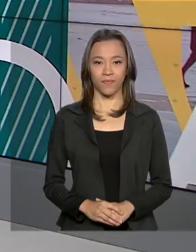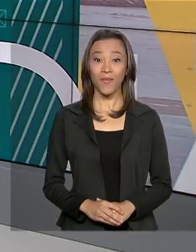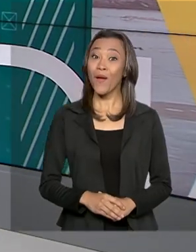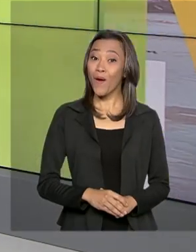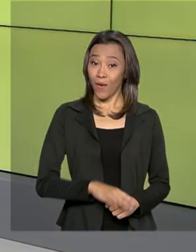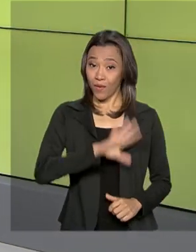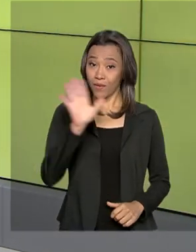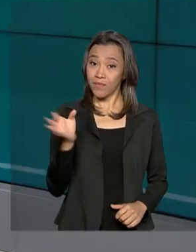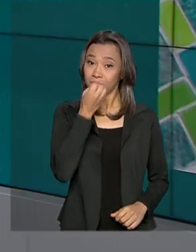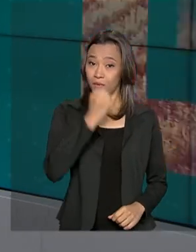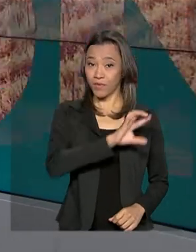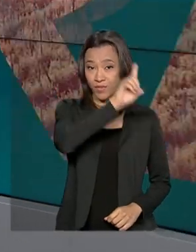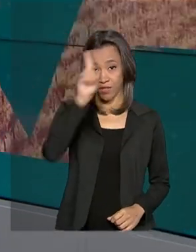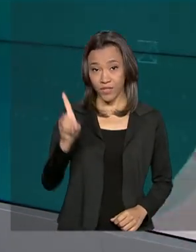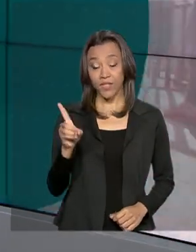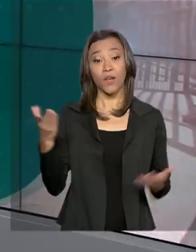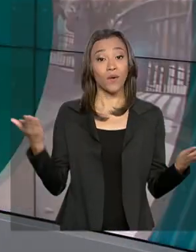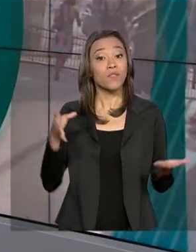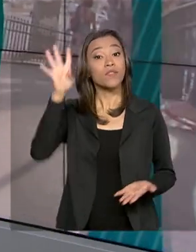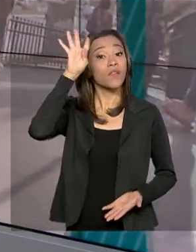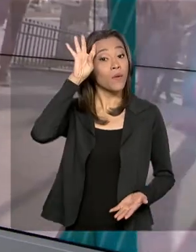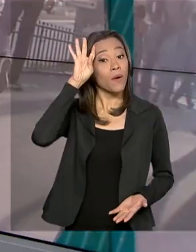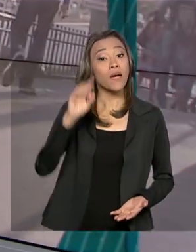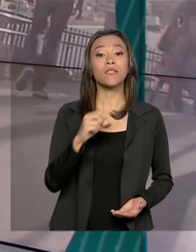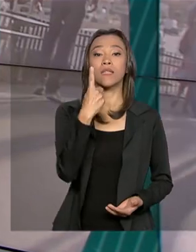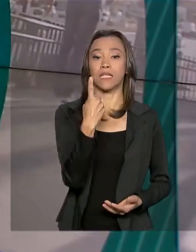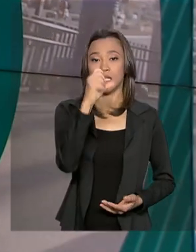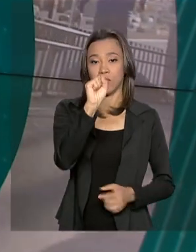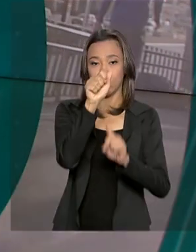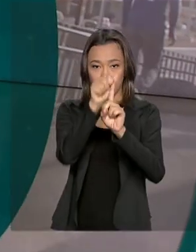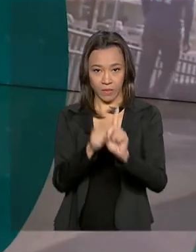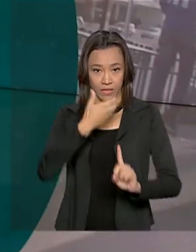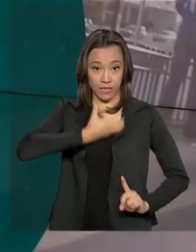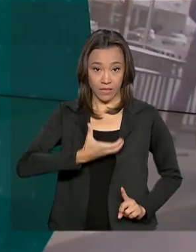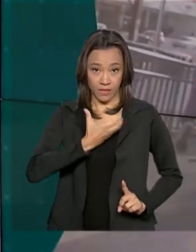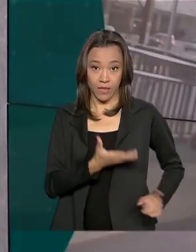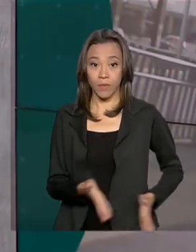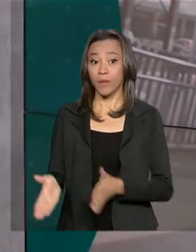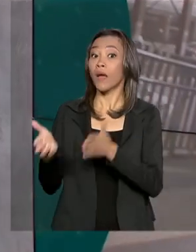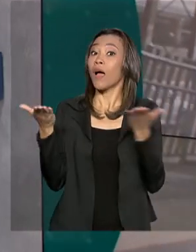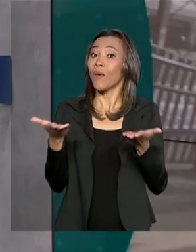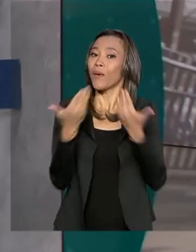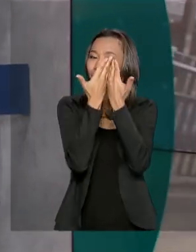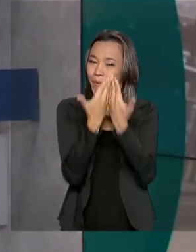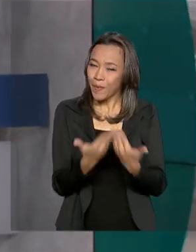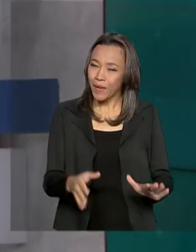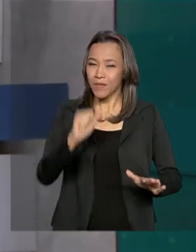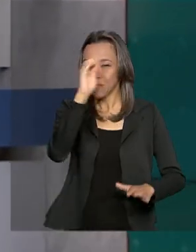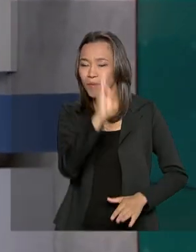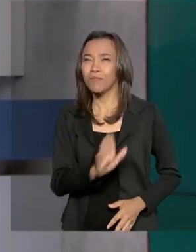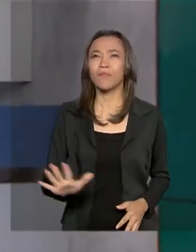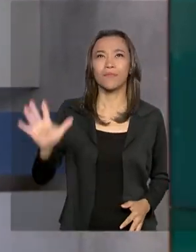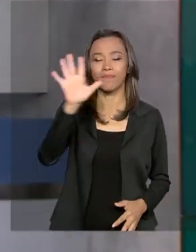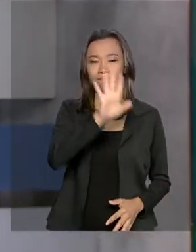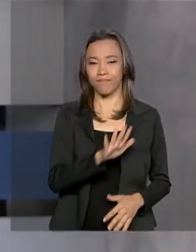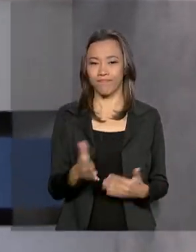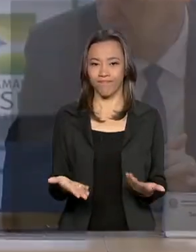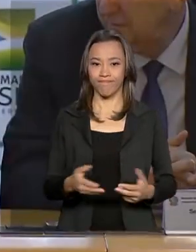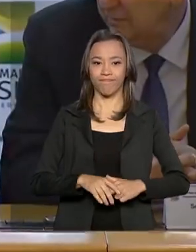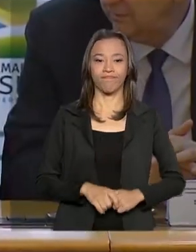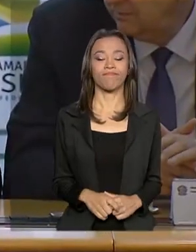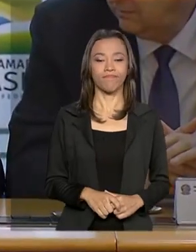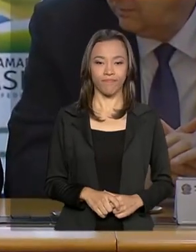Olá, bom dia pra você. Hoje é quarta-feira, 18 de dezembro. Começa agora o Brasil em dia para todo o país.